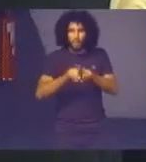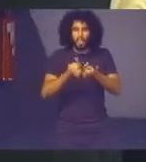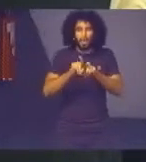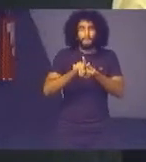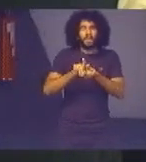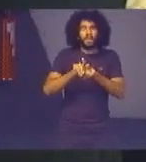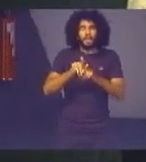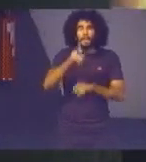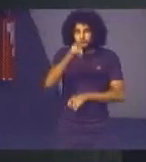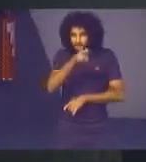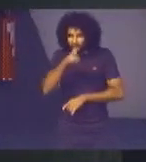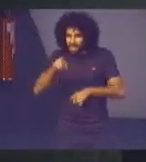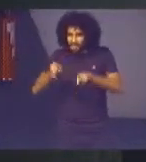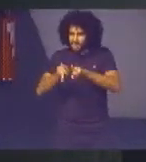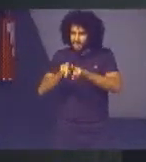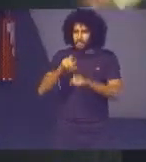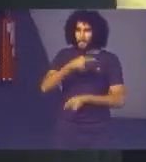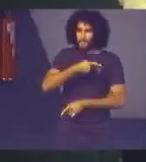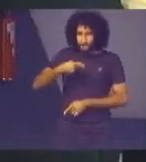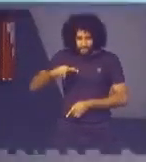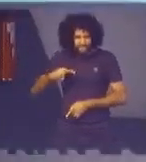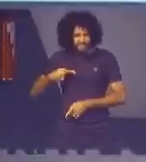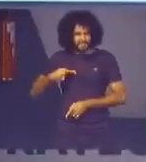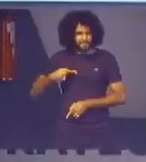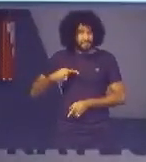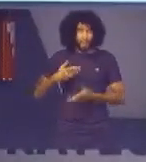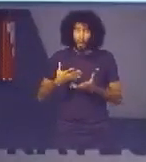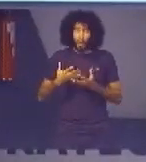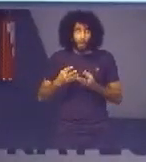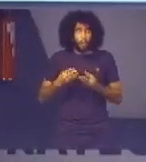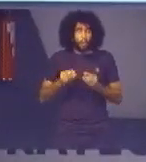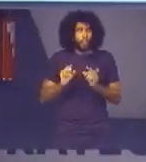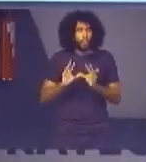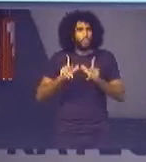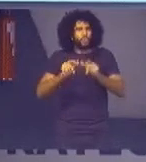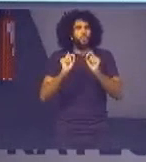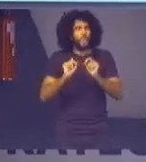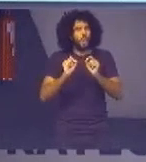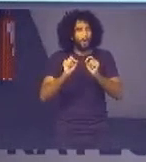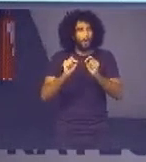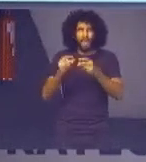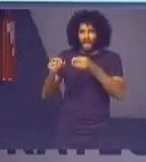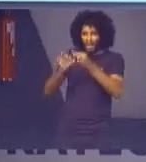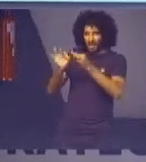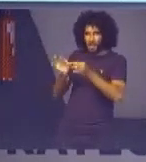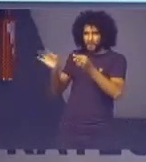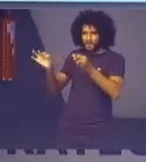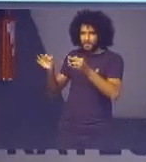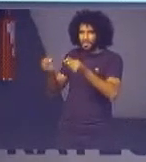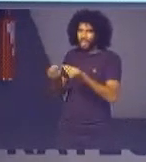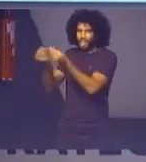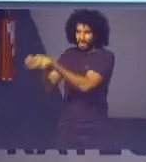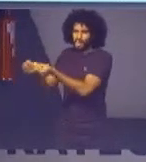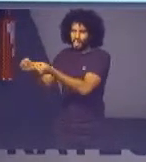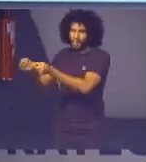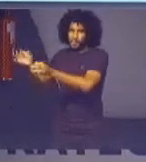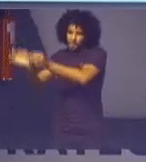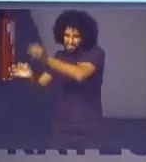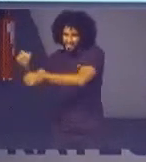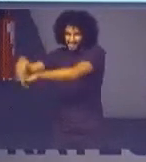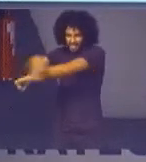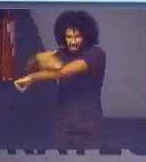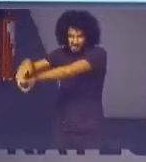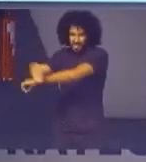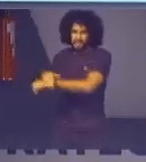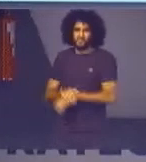pastor e tudo isso é um presente dos cartórios para o justiça no bairro os cartórios do